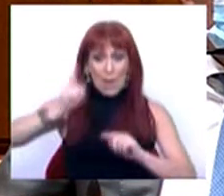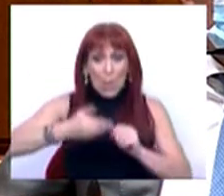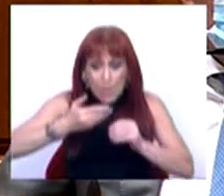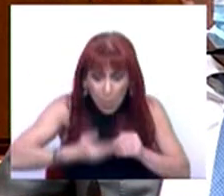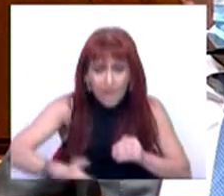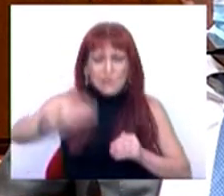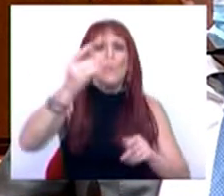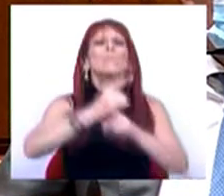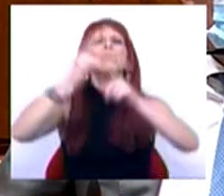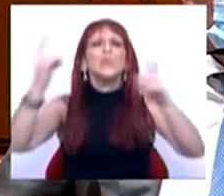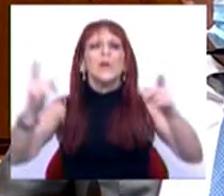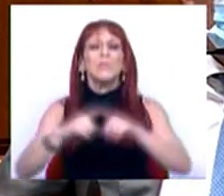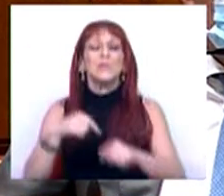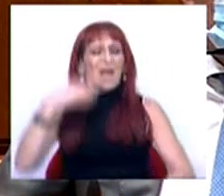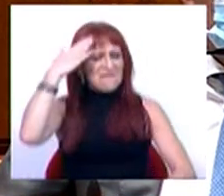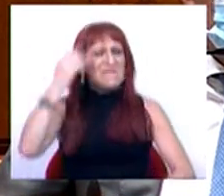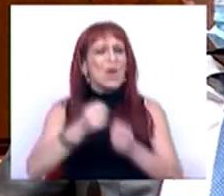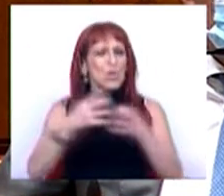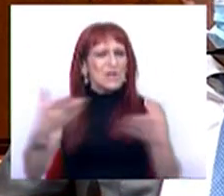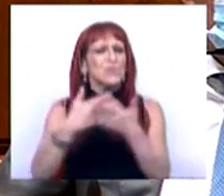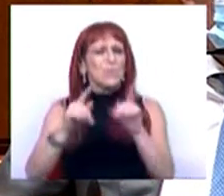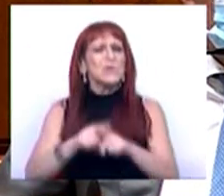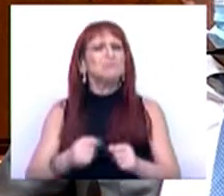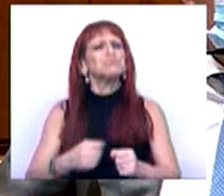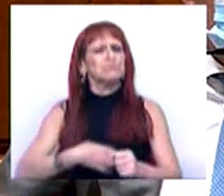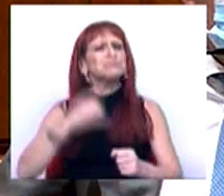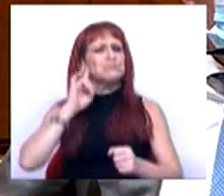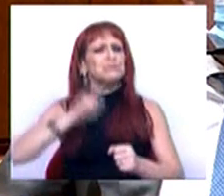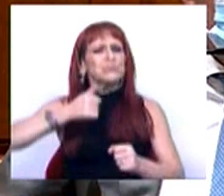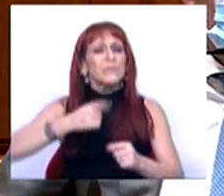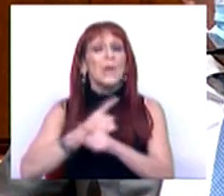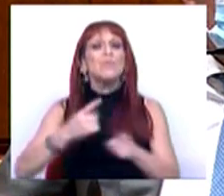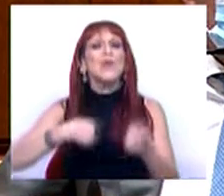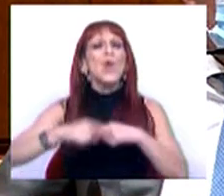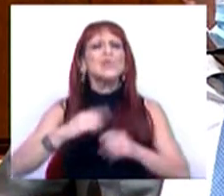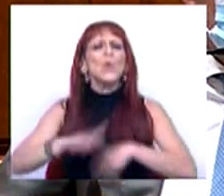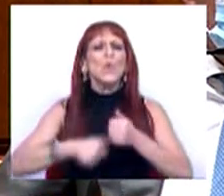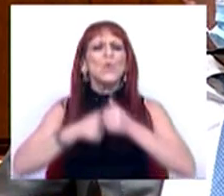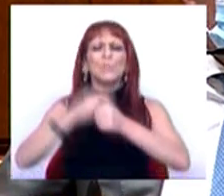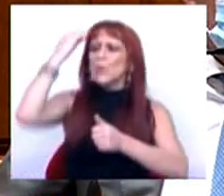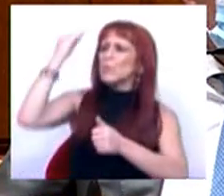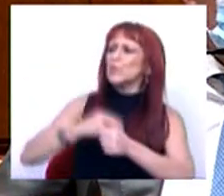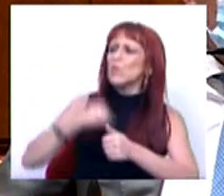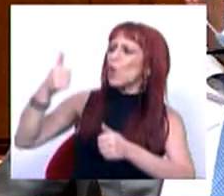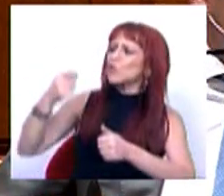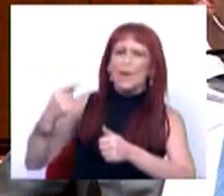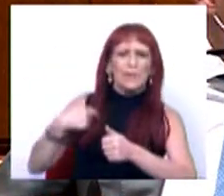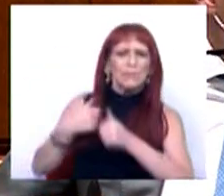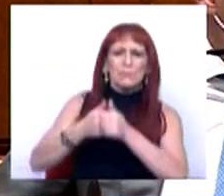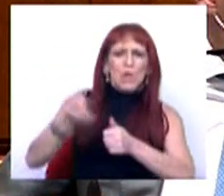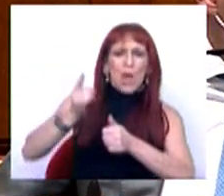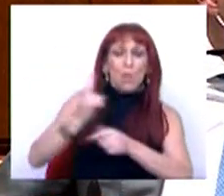ano. Porquê? Porque antevemos um crescimento económico com significado. E porquê é nós não seguimos a recomendação do Bloco de Esquerda?